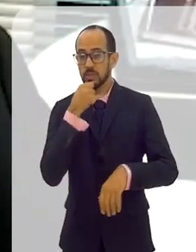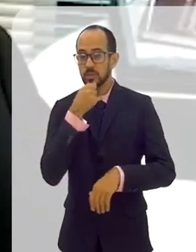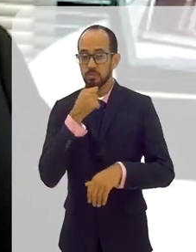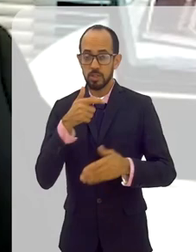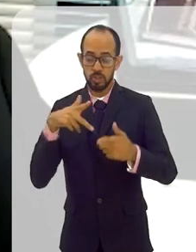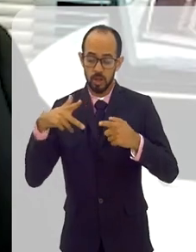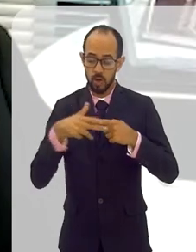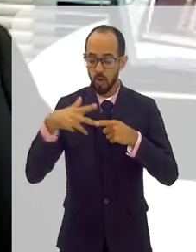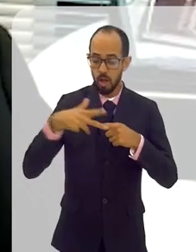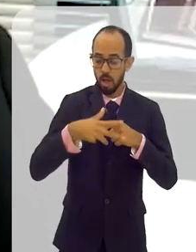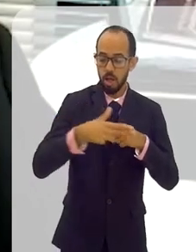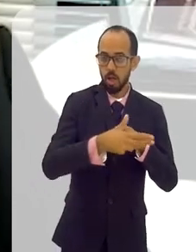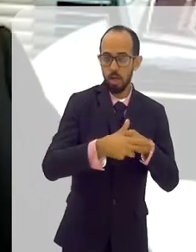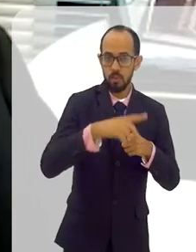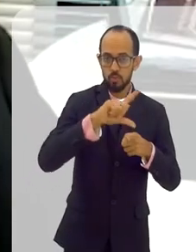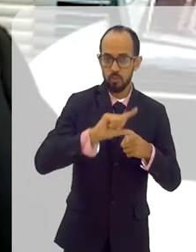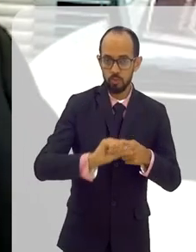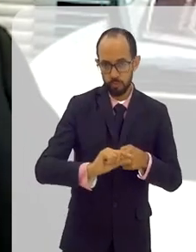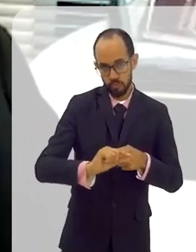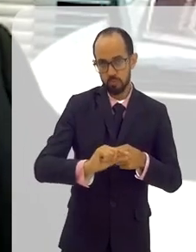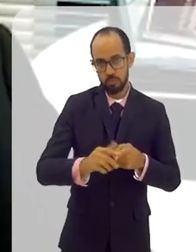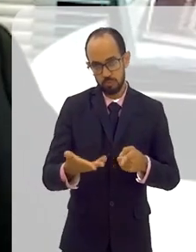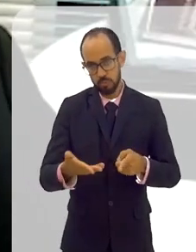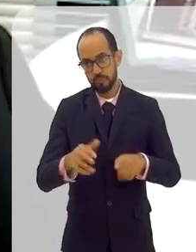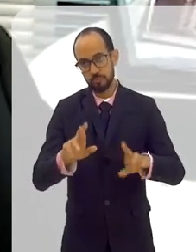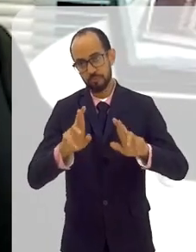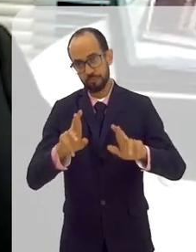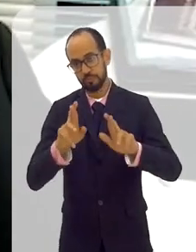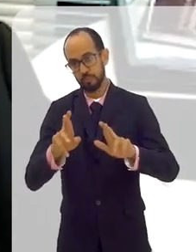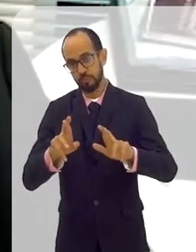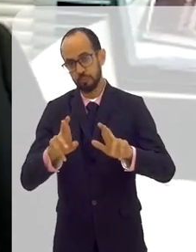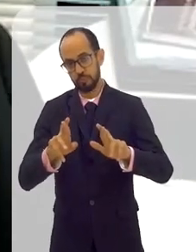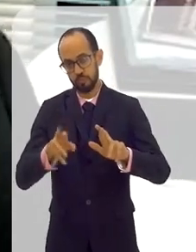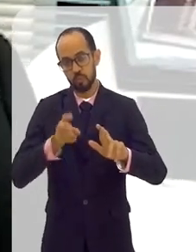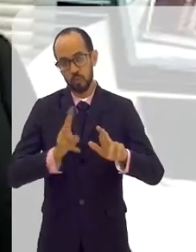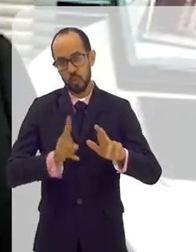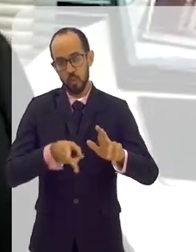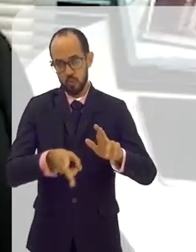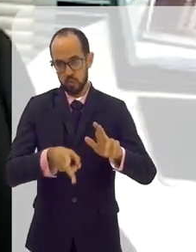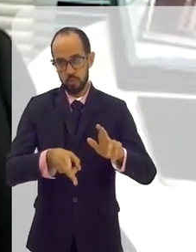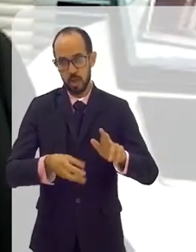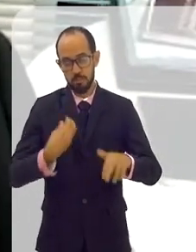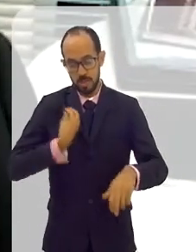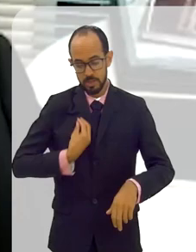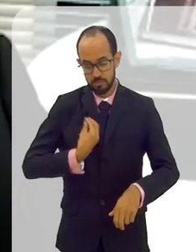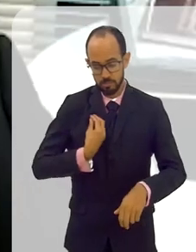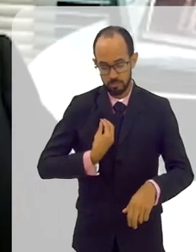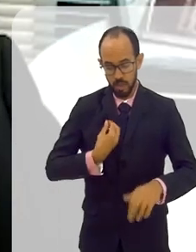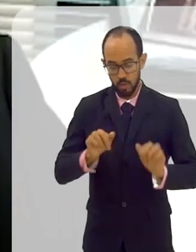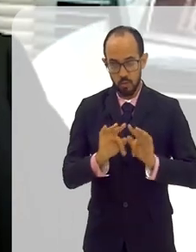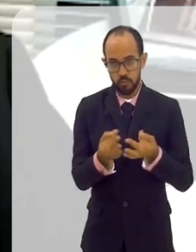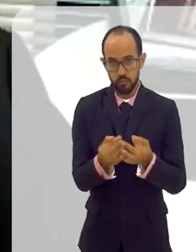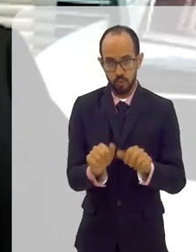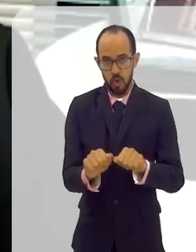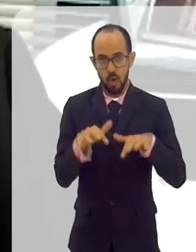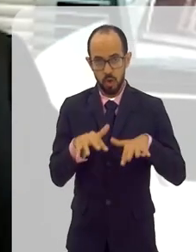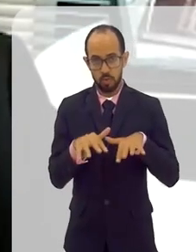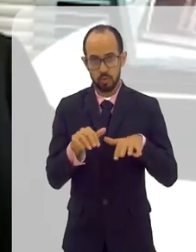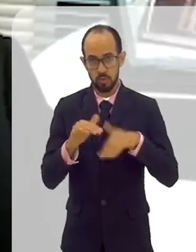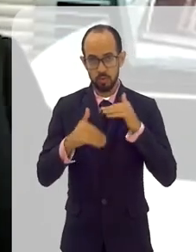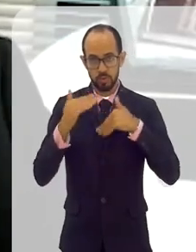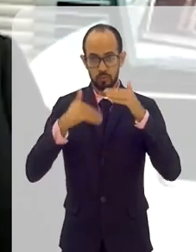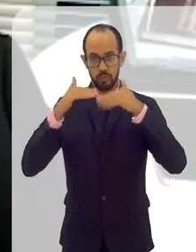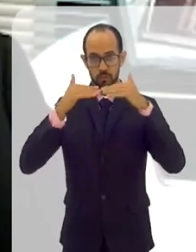temos tido os nossos recursos cortados nos últimos anos. Então, espero continuar participando do Fórum de Desenvolvimento e